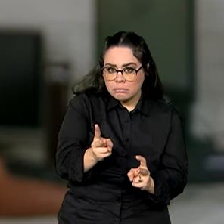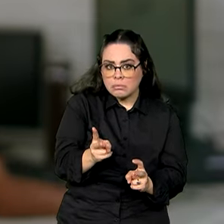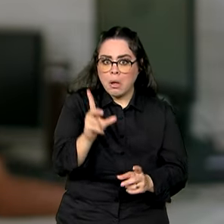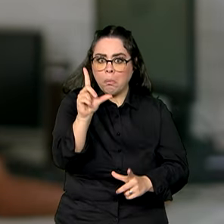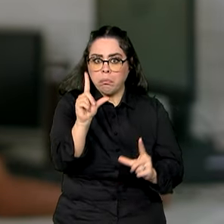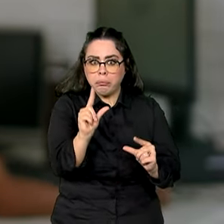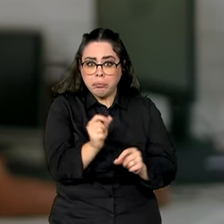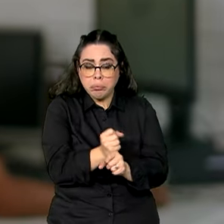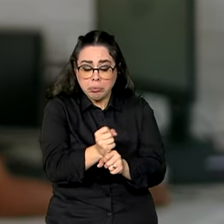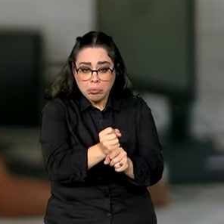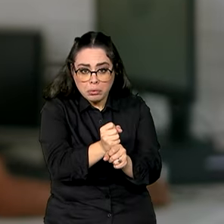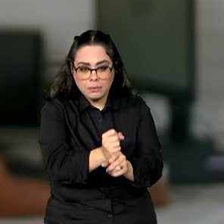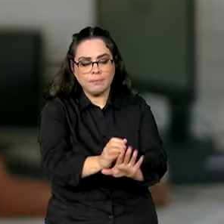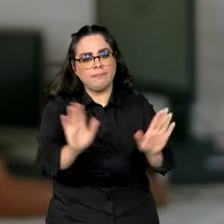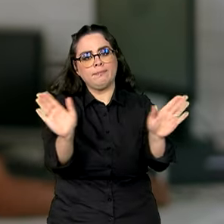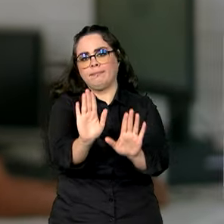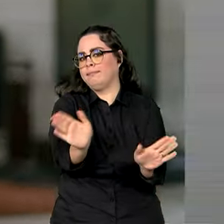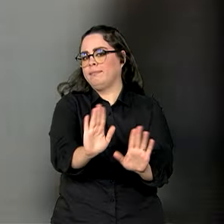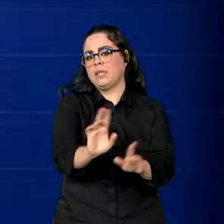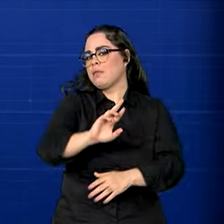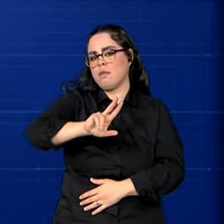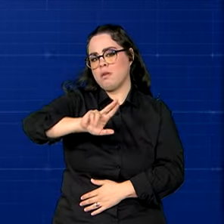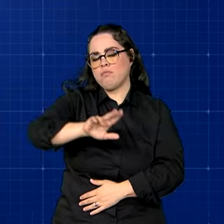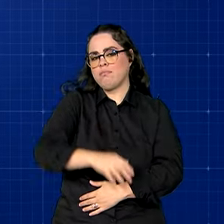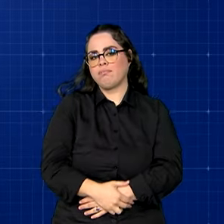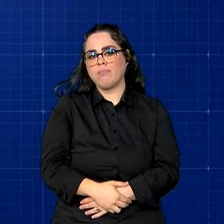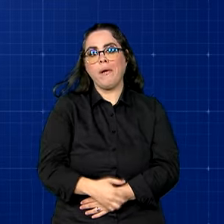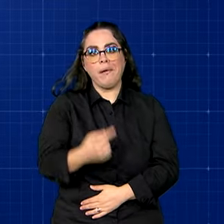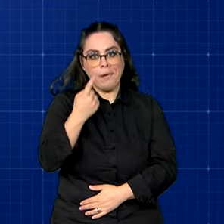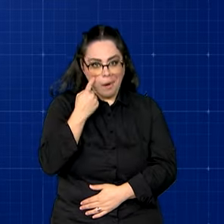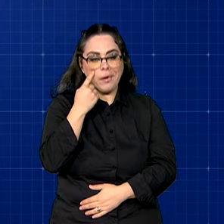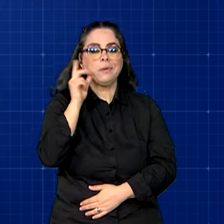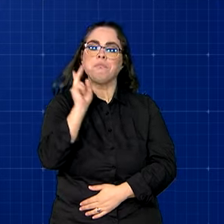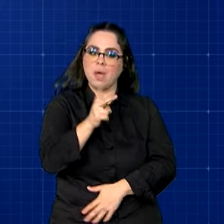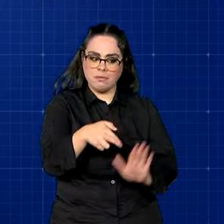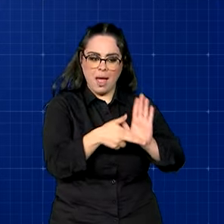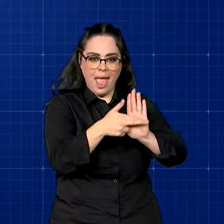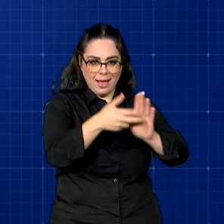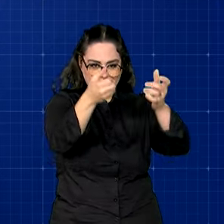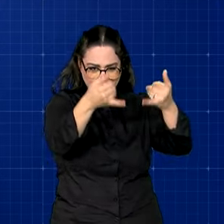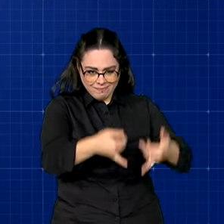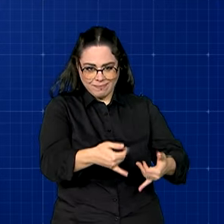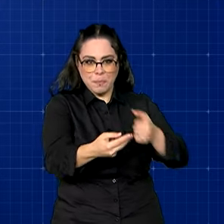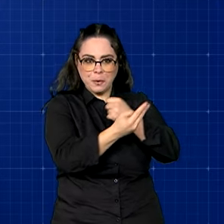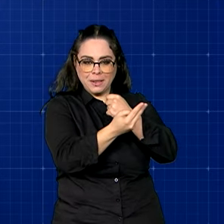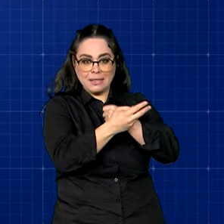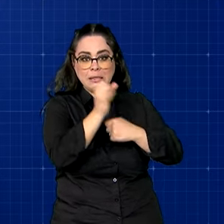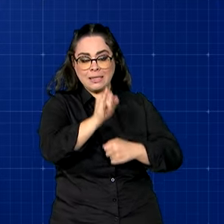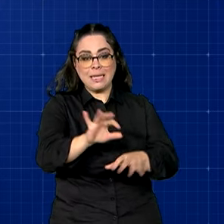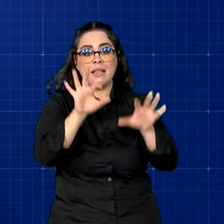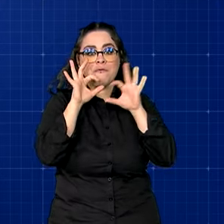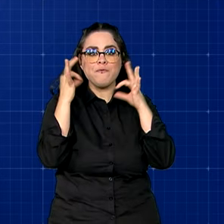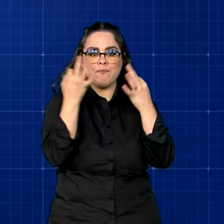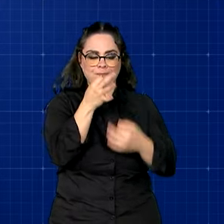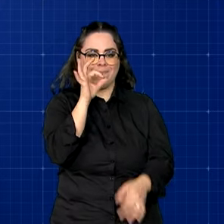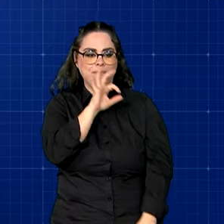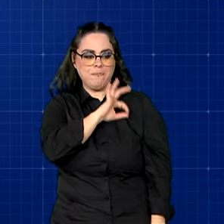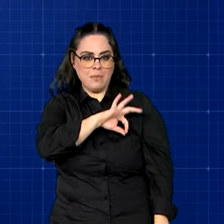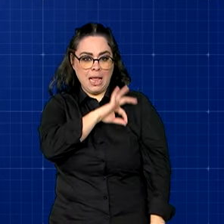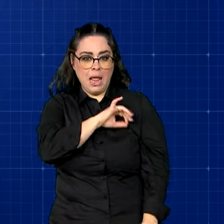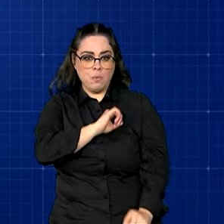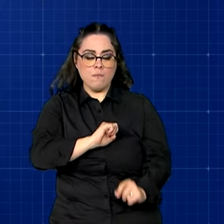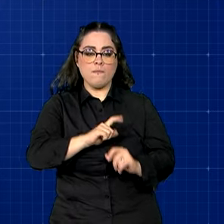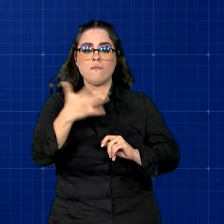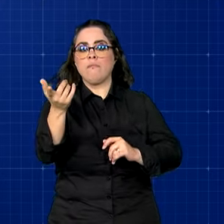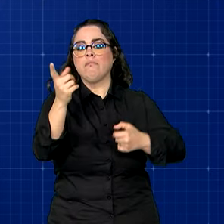reduzido para sempre? É claro que não. Pela regra de proteção, se a família perde a renda extra e volta à